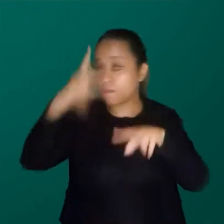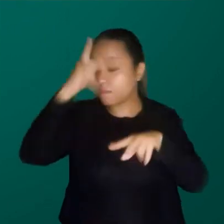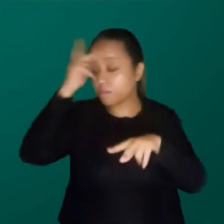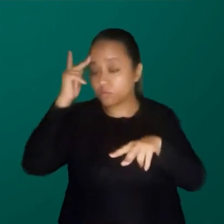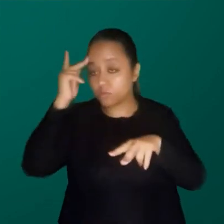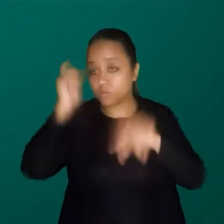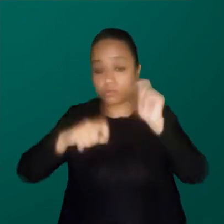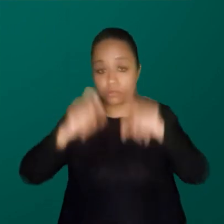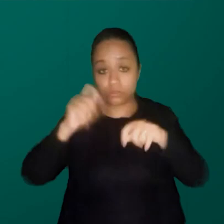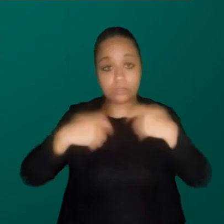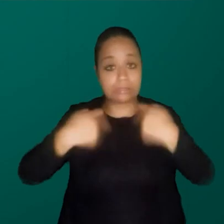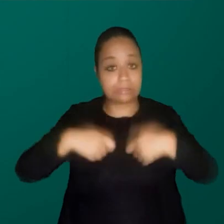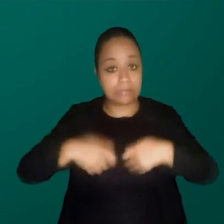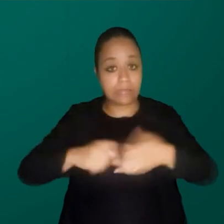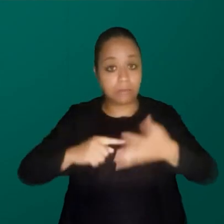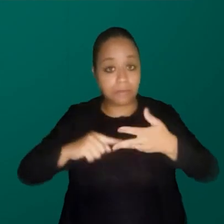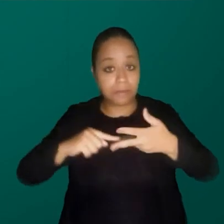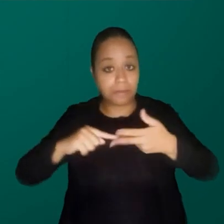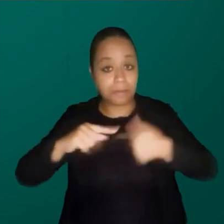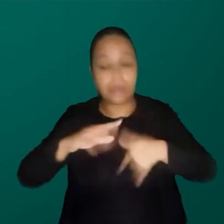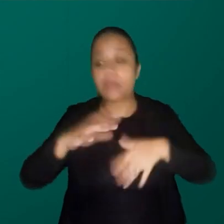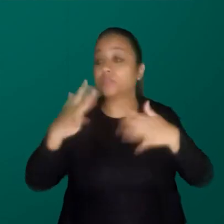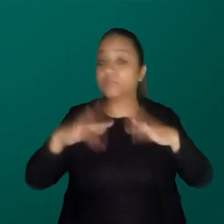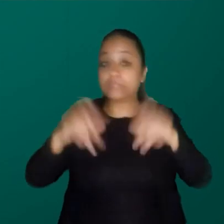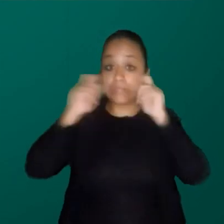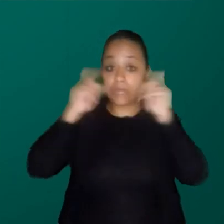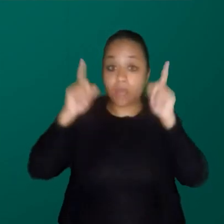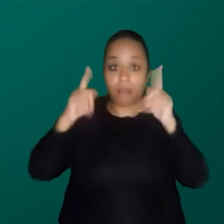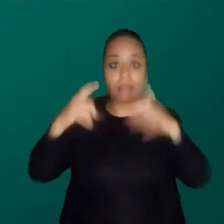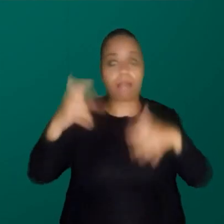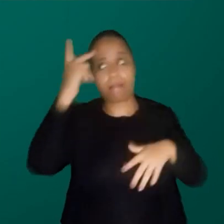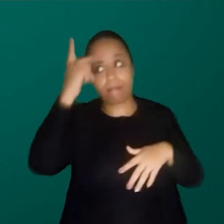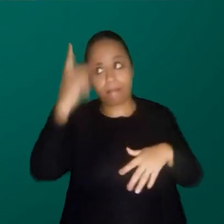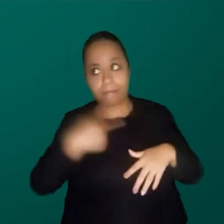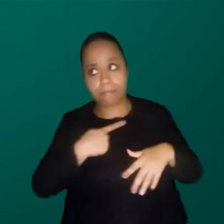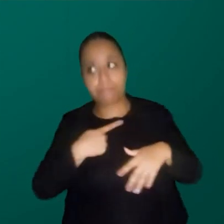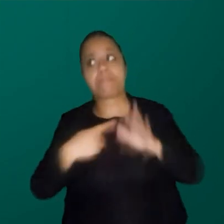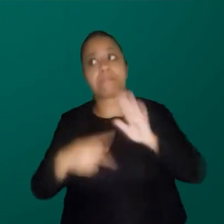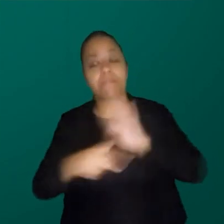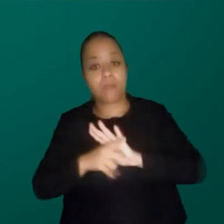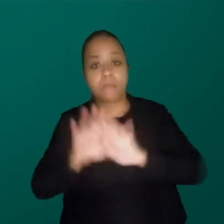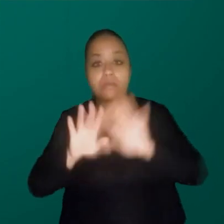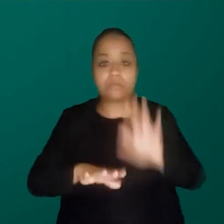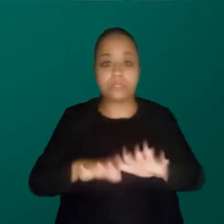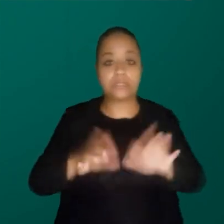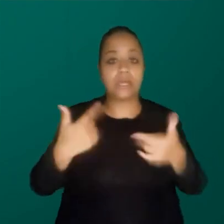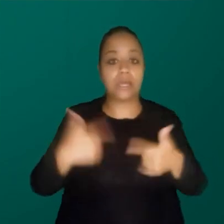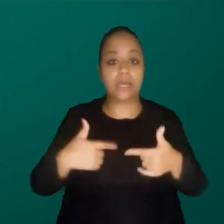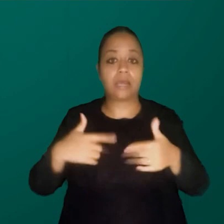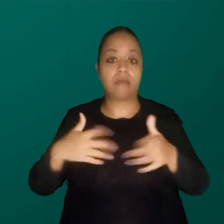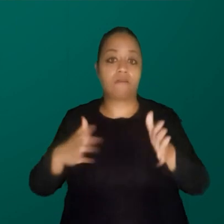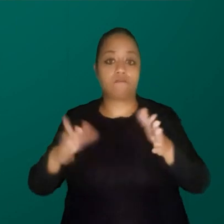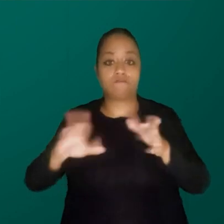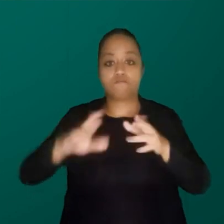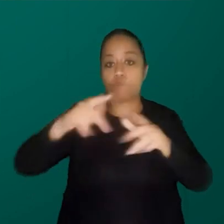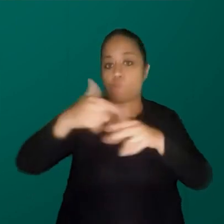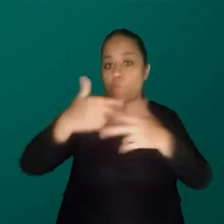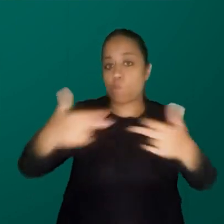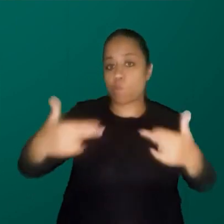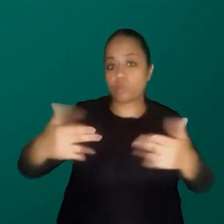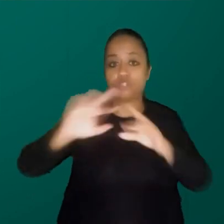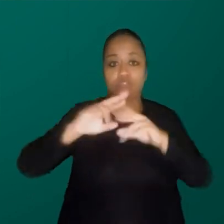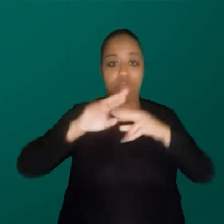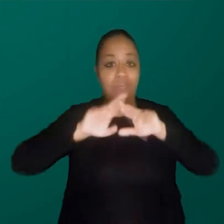e trazer essas demandas. E, às vezes, acordar para a gente que não prestou atenção numa caixinha fora da nossa caixinha, muito